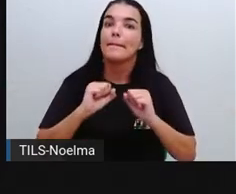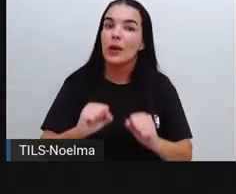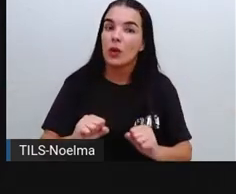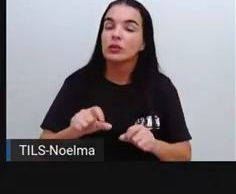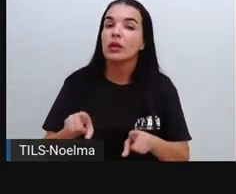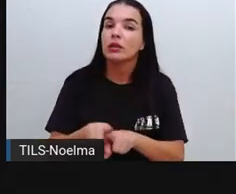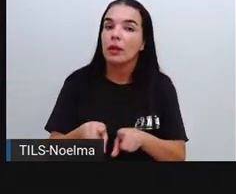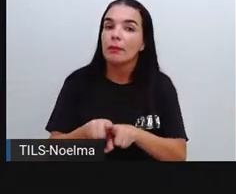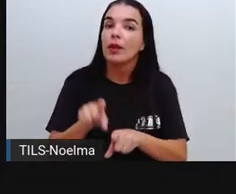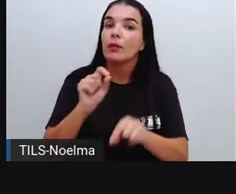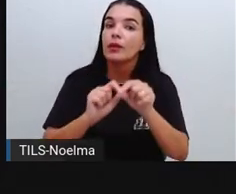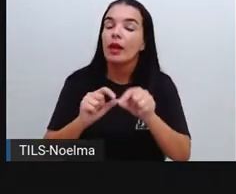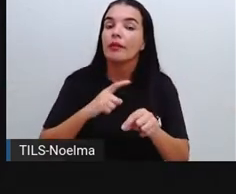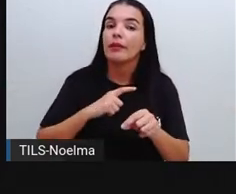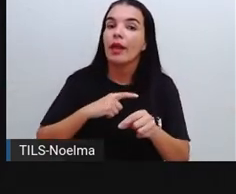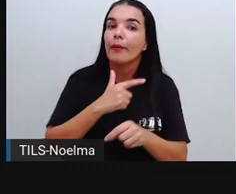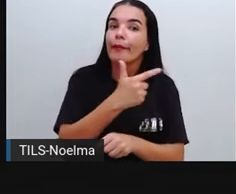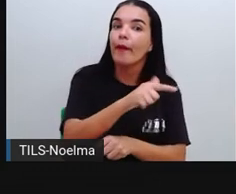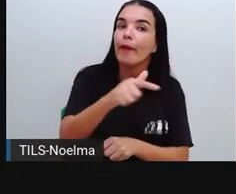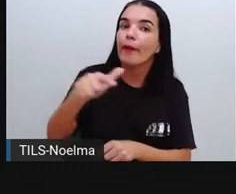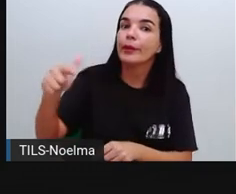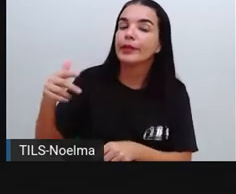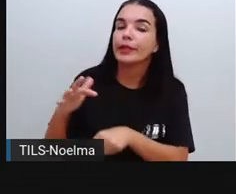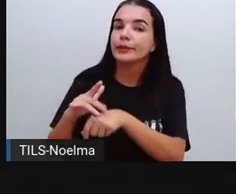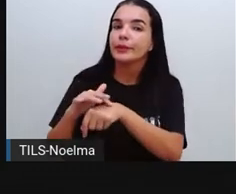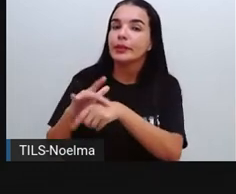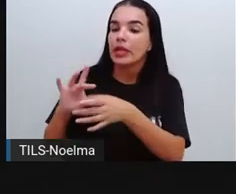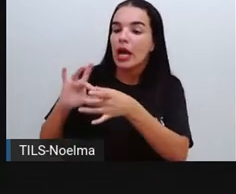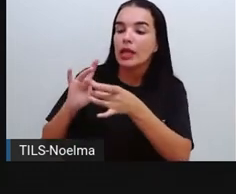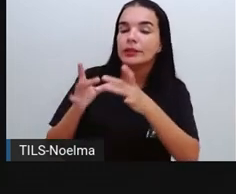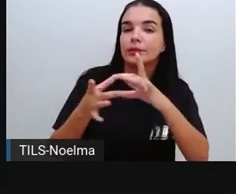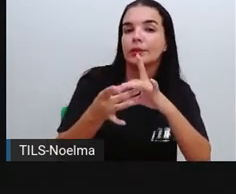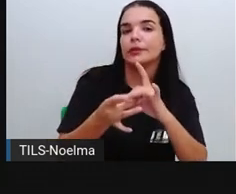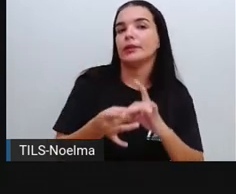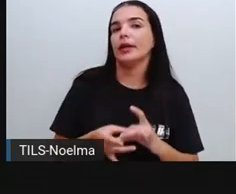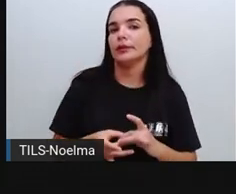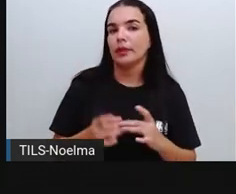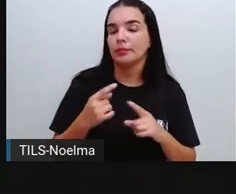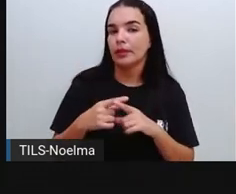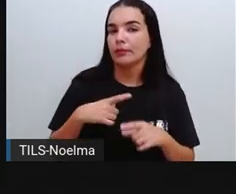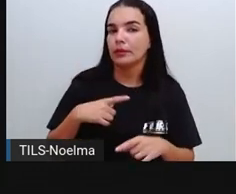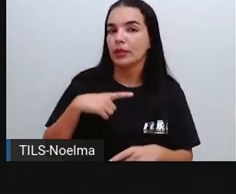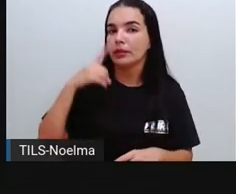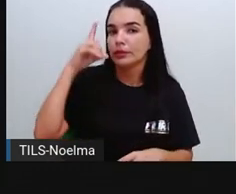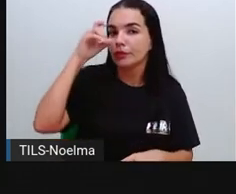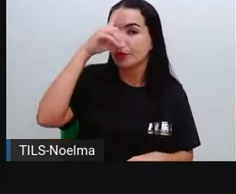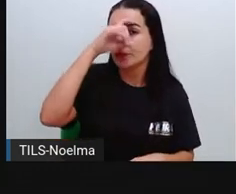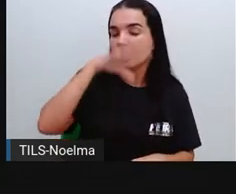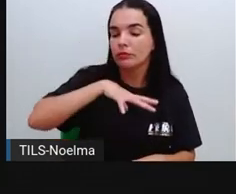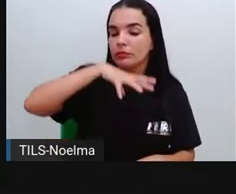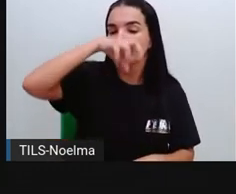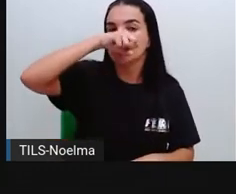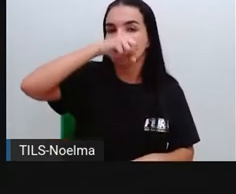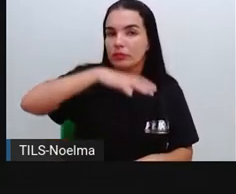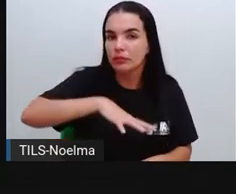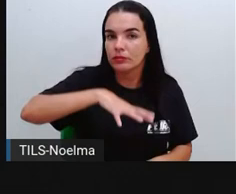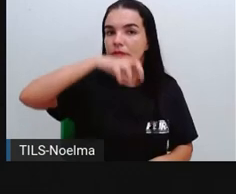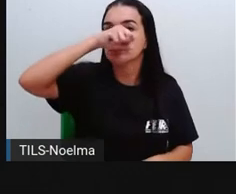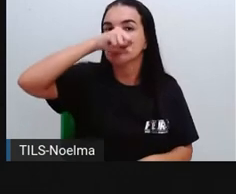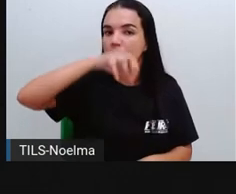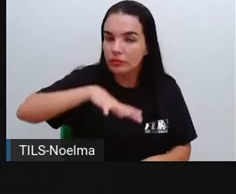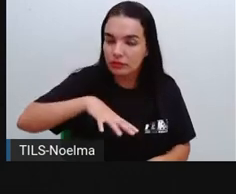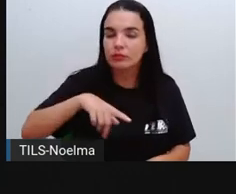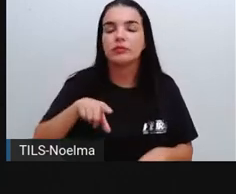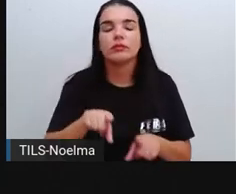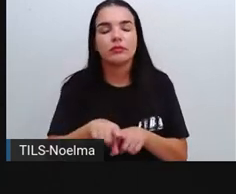também outras doenças, até mesmo, né, dificuldade para respirar também, ou outras condições, né, como